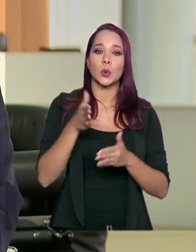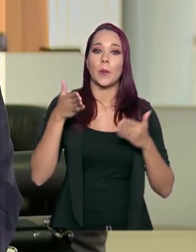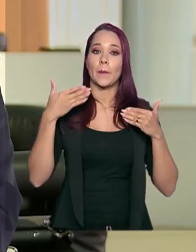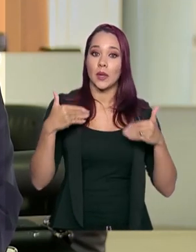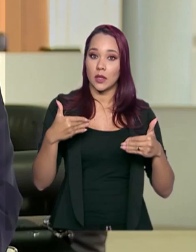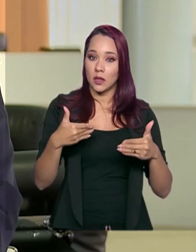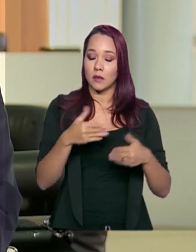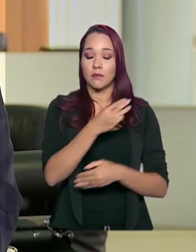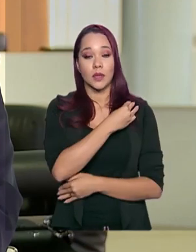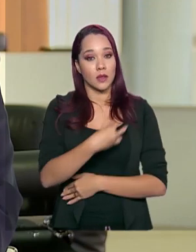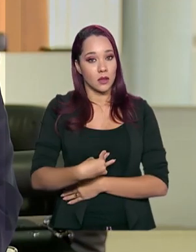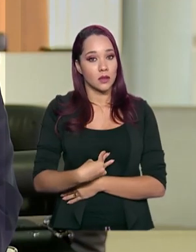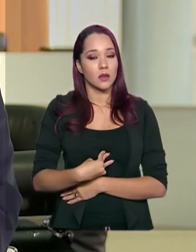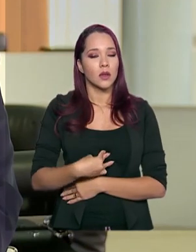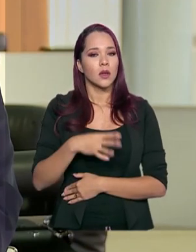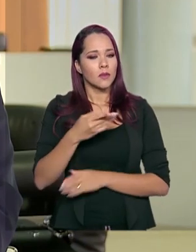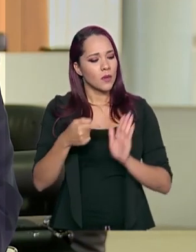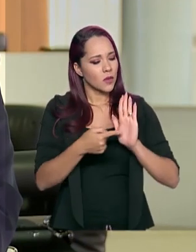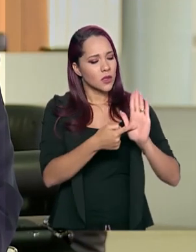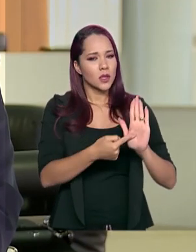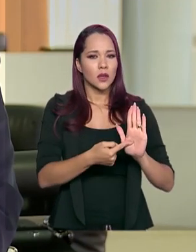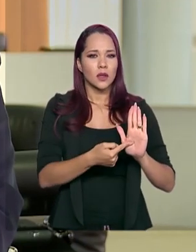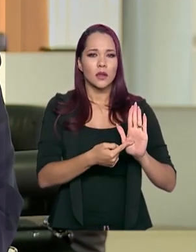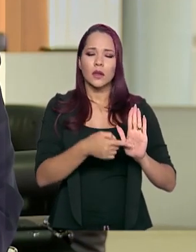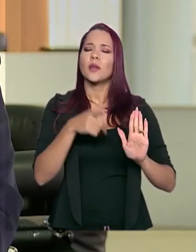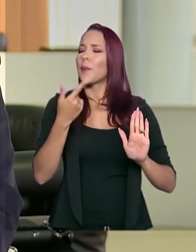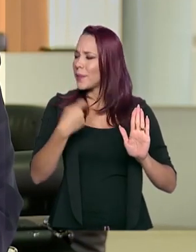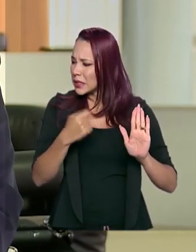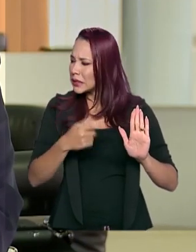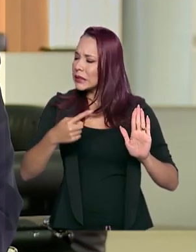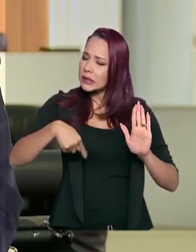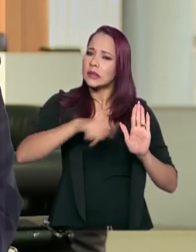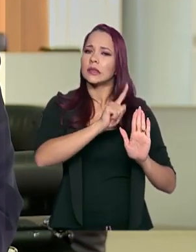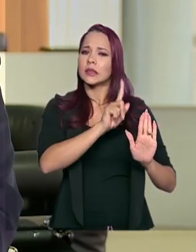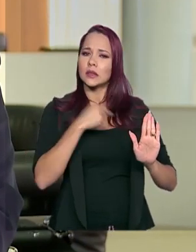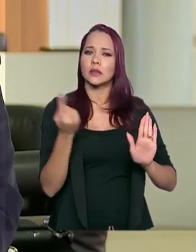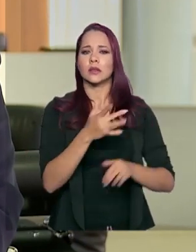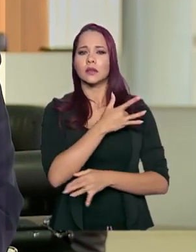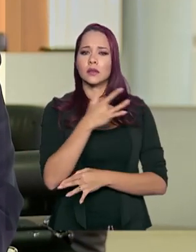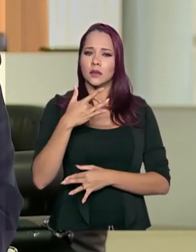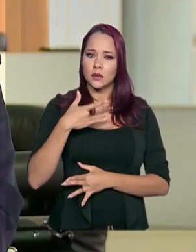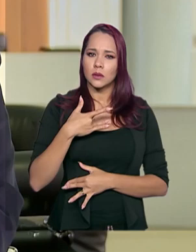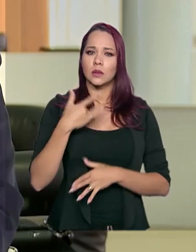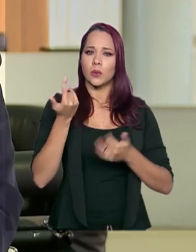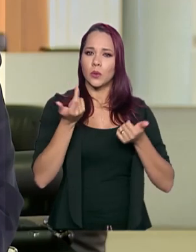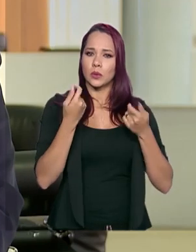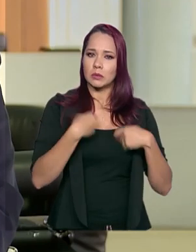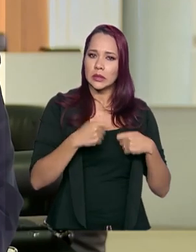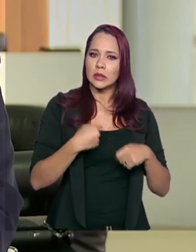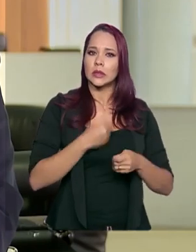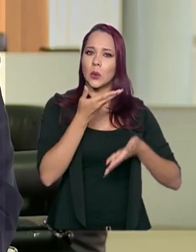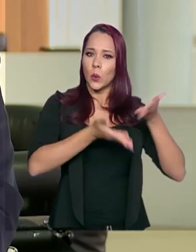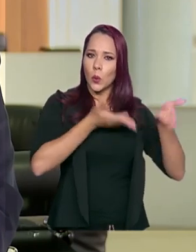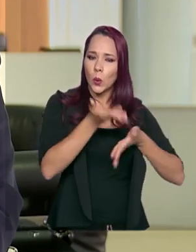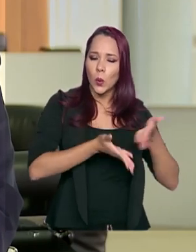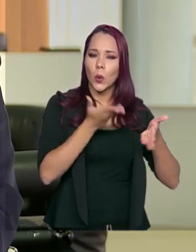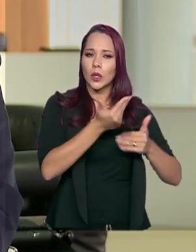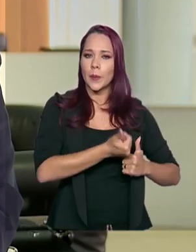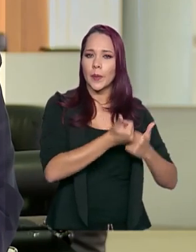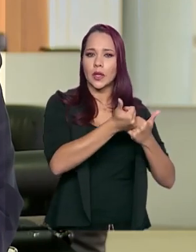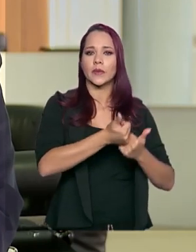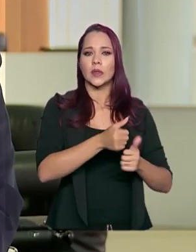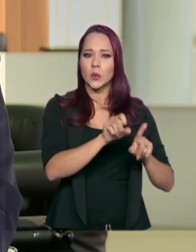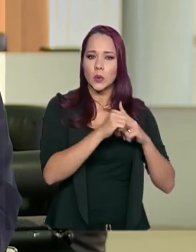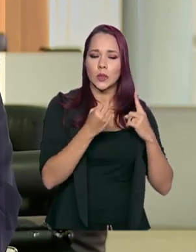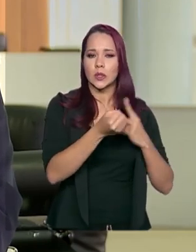exatamente para mostrar, assim, olha, vocês não devem ir. Não, mas a gente tem que ir lá. Nós somos saúde, nós somos quem cuida dos benefícios sociais,